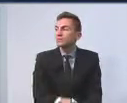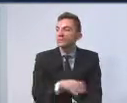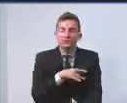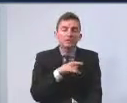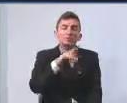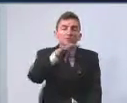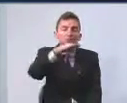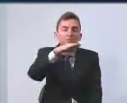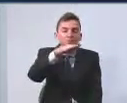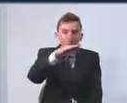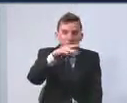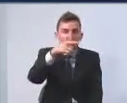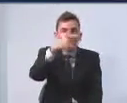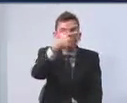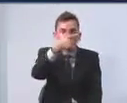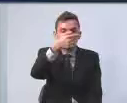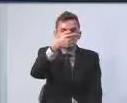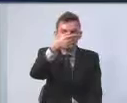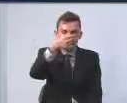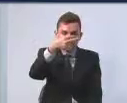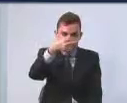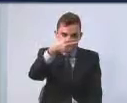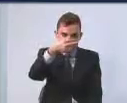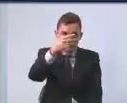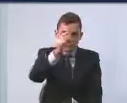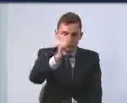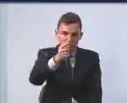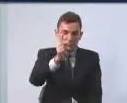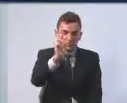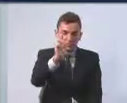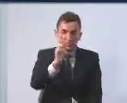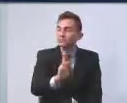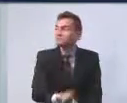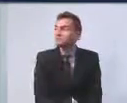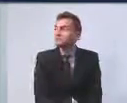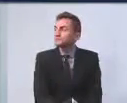previstos 273 mil reais.